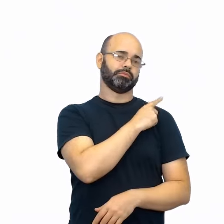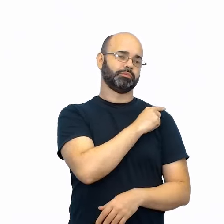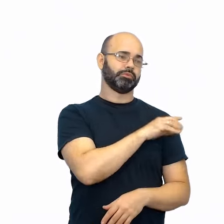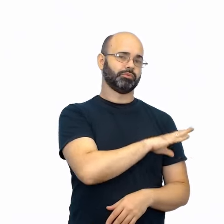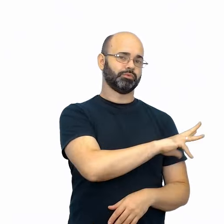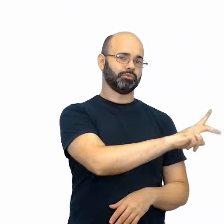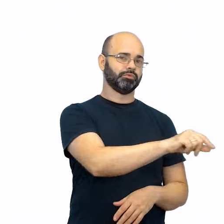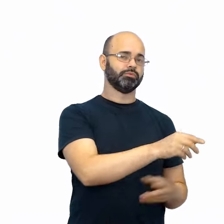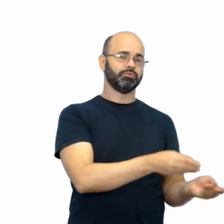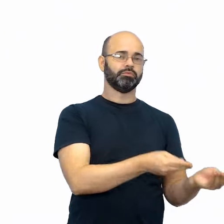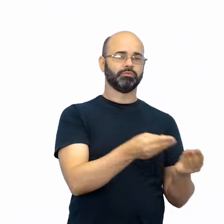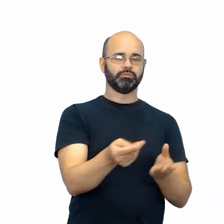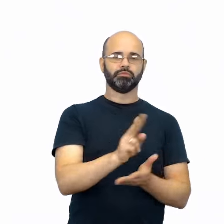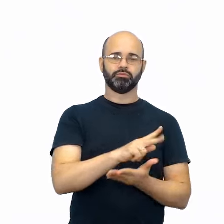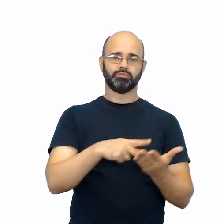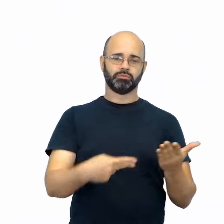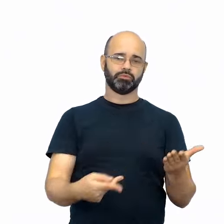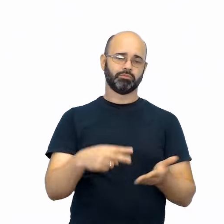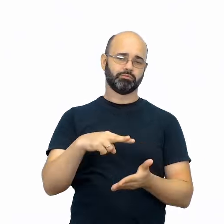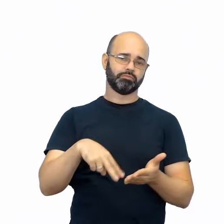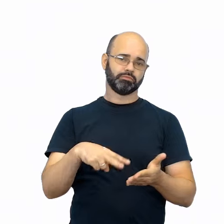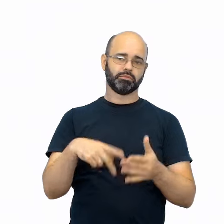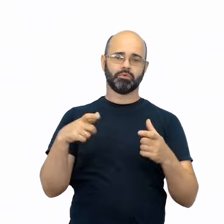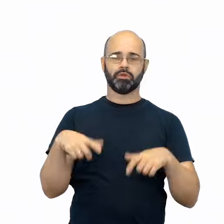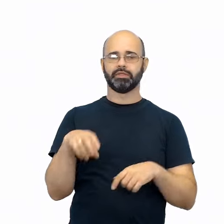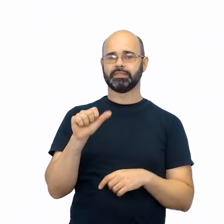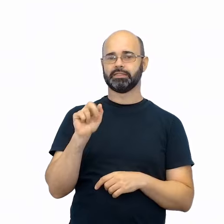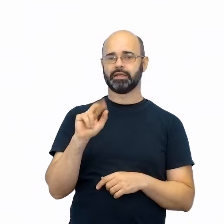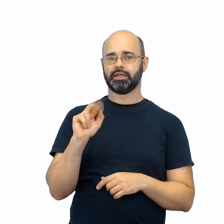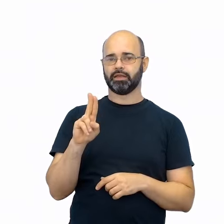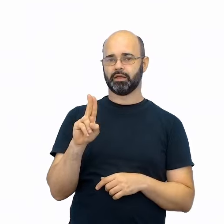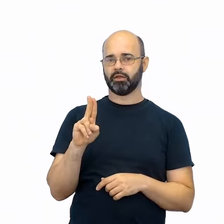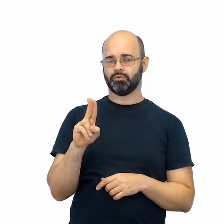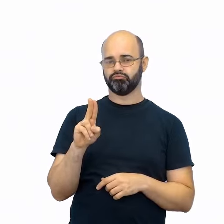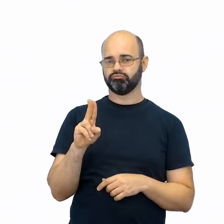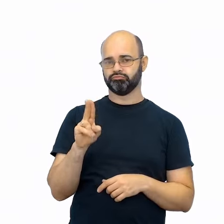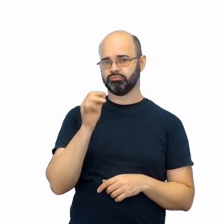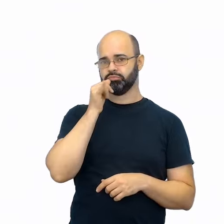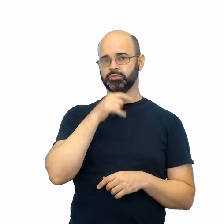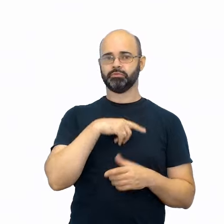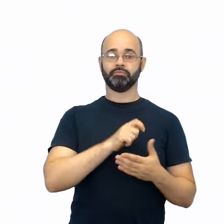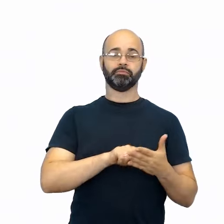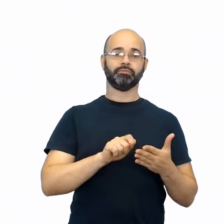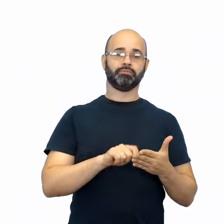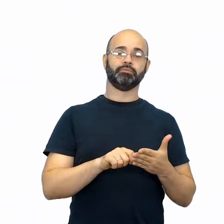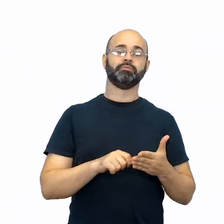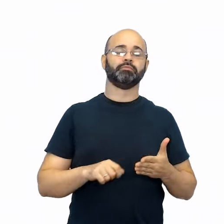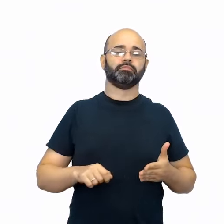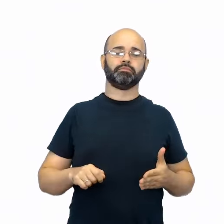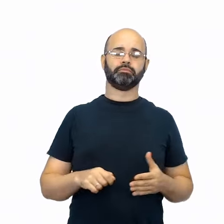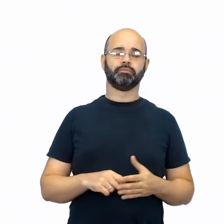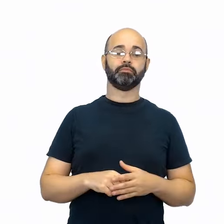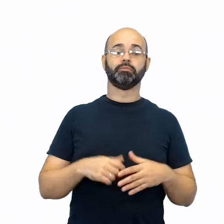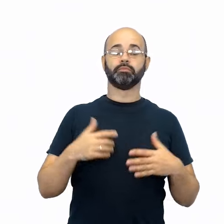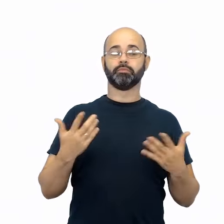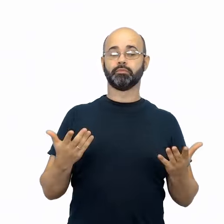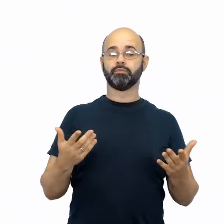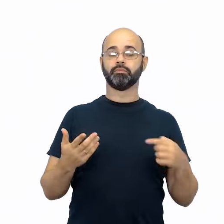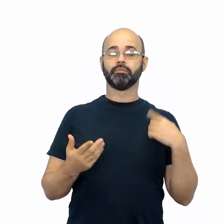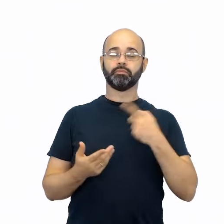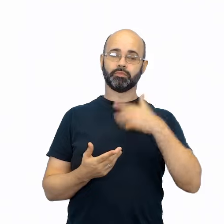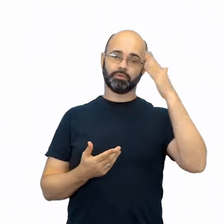ouvirão a leitura de poemas em um sarau. Feitas essas considerações, podemos tratar do que